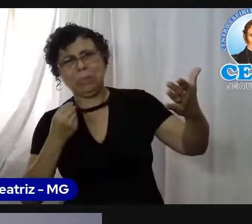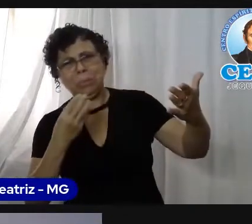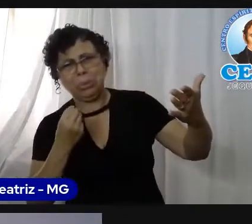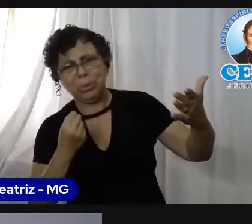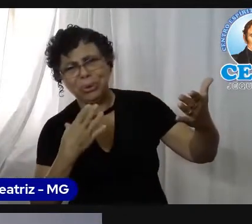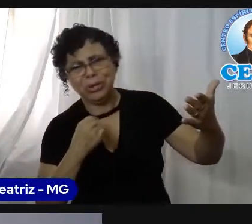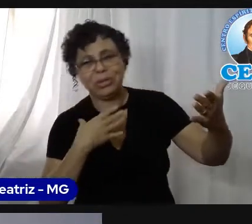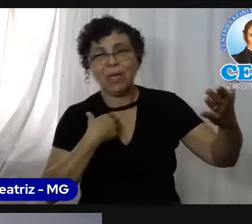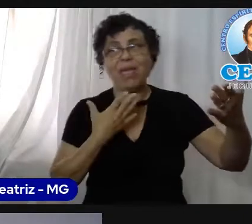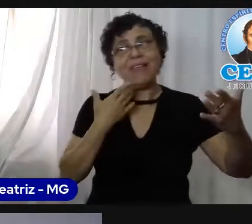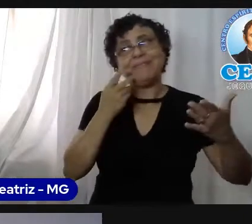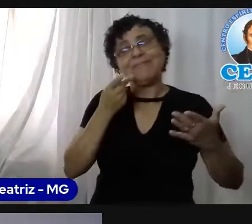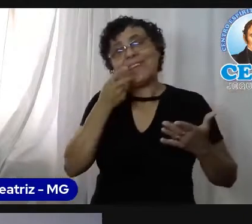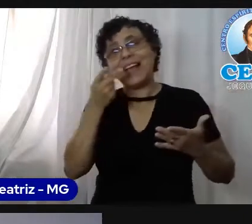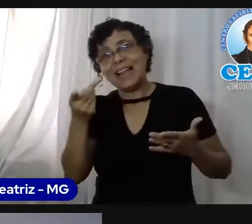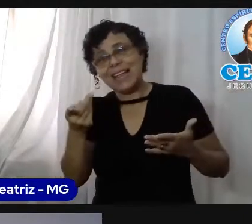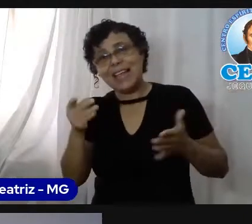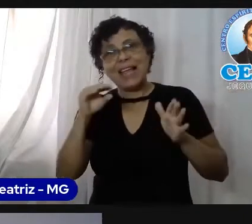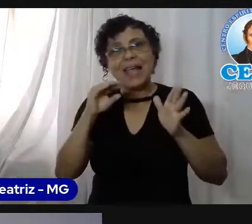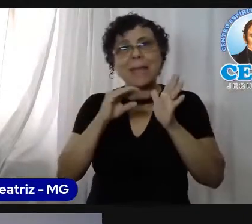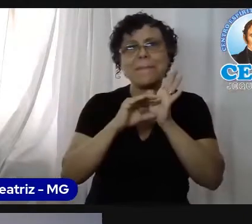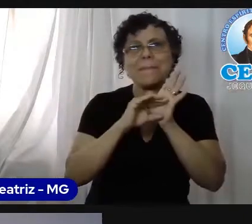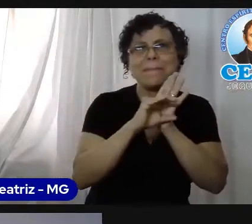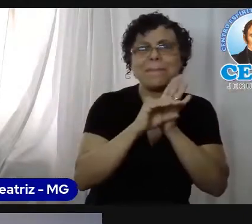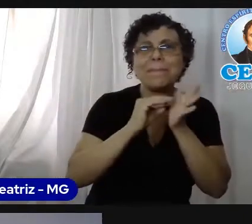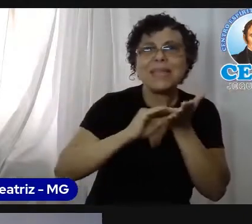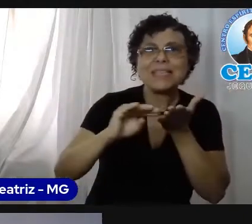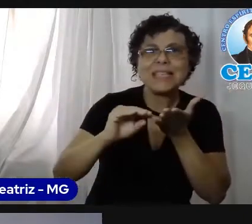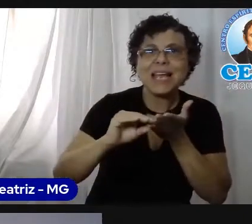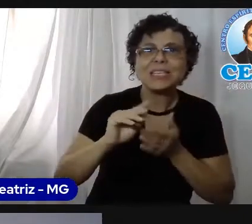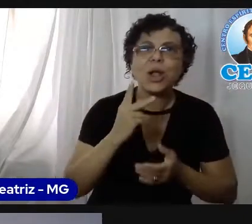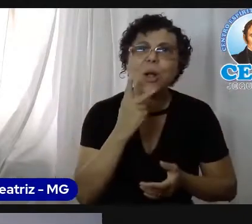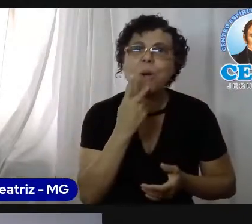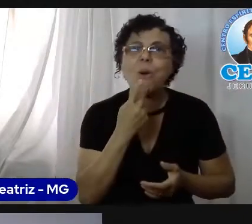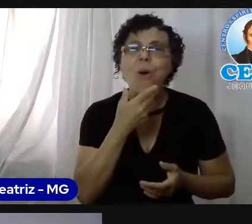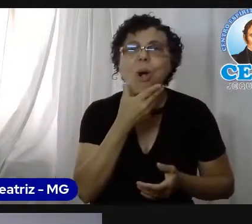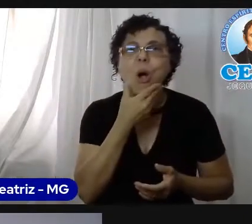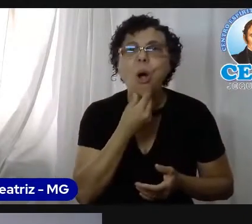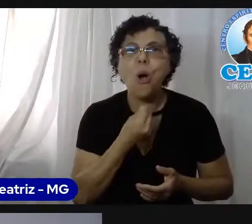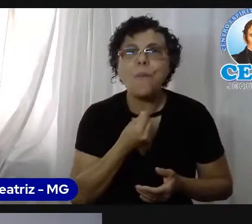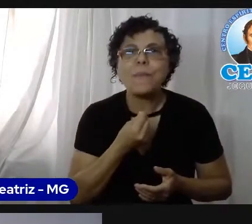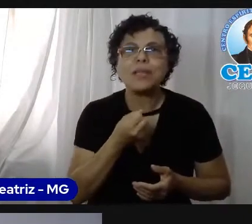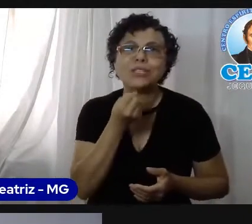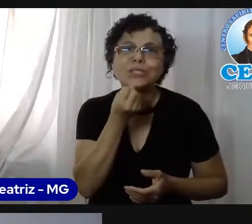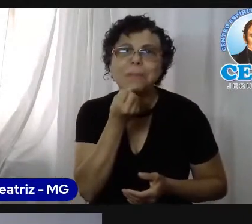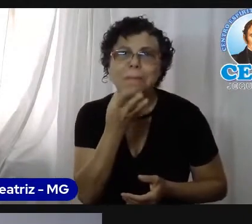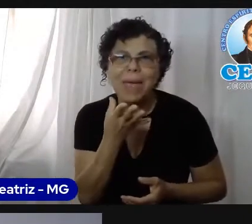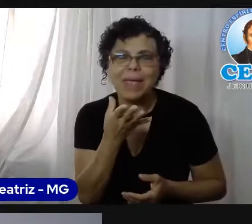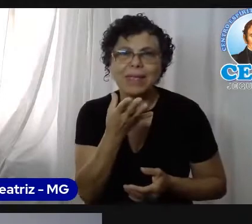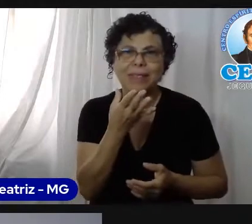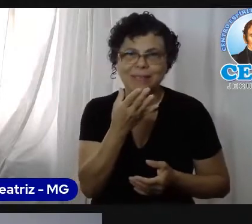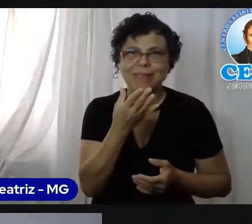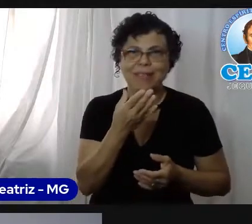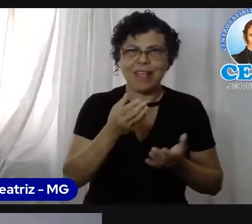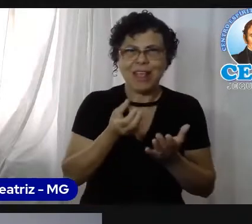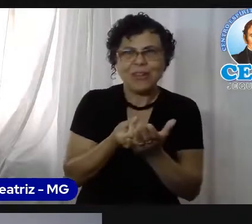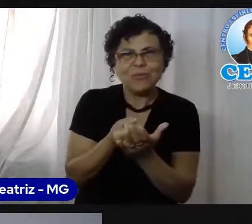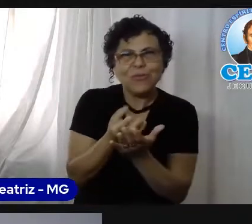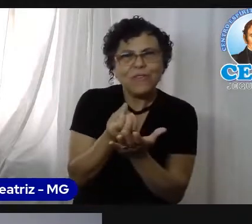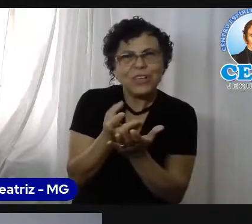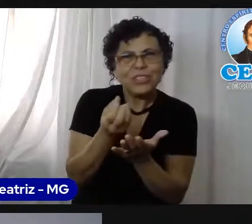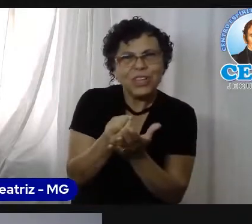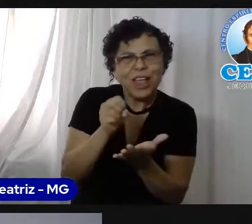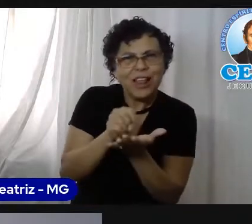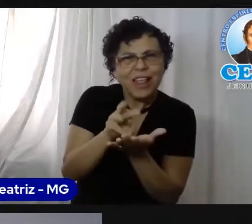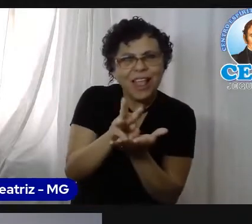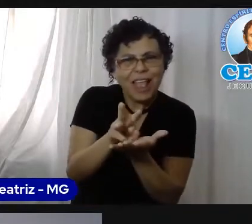recomendaria que você lesse a mensagem O Homem de Bem, do capítulo 17 do Evangelho segundo o Espiritismo, aonde Allan Kardec